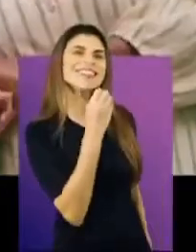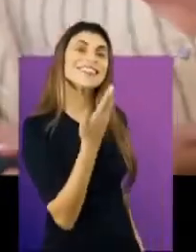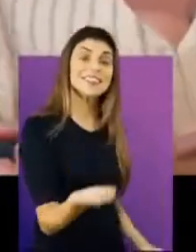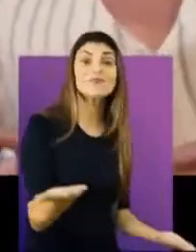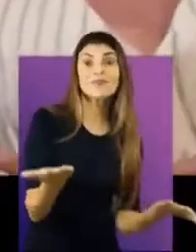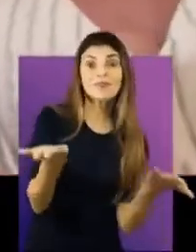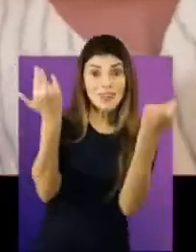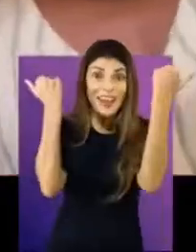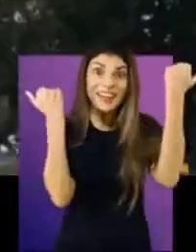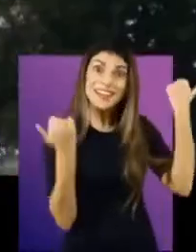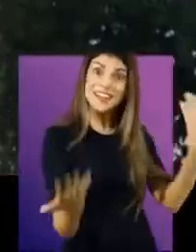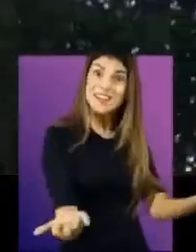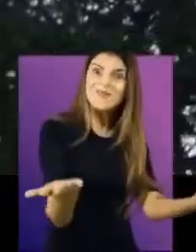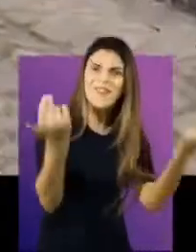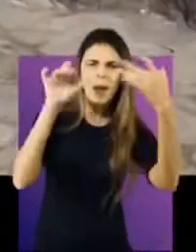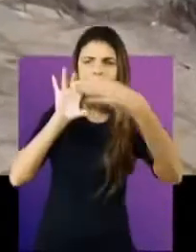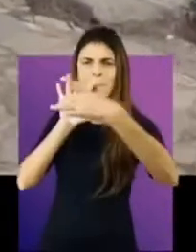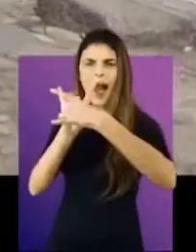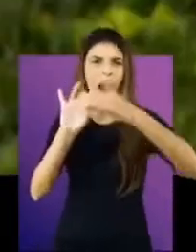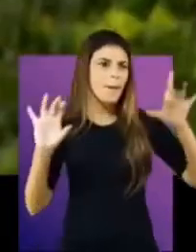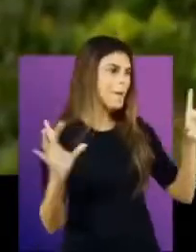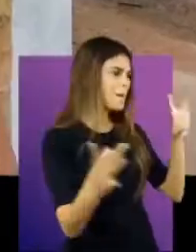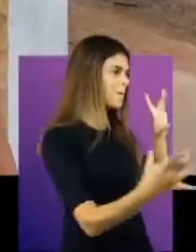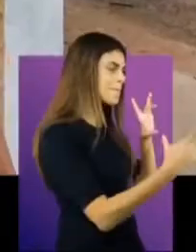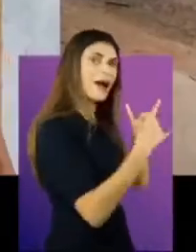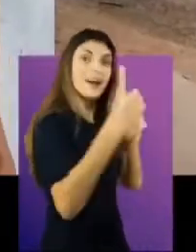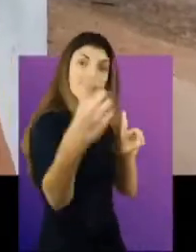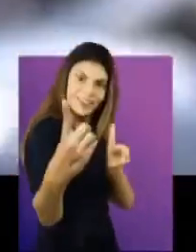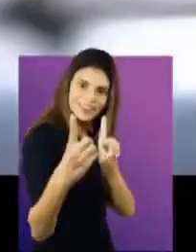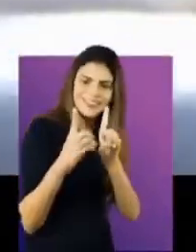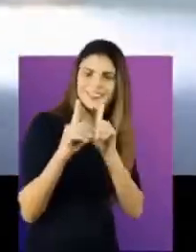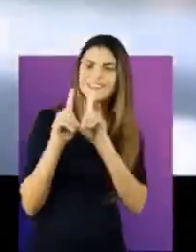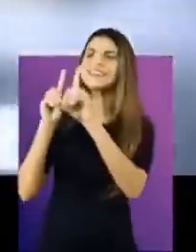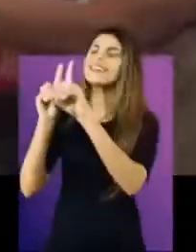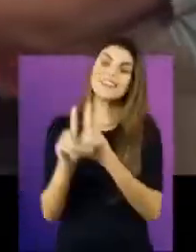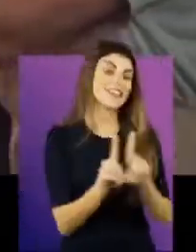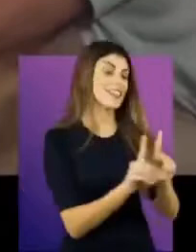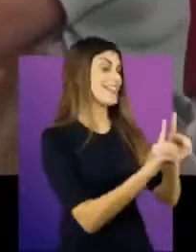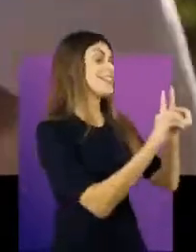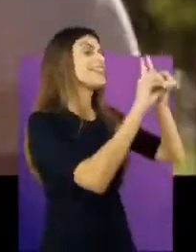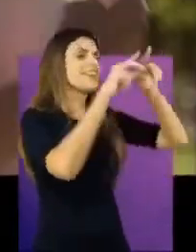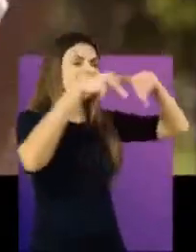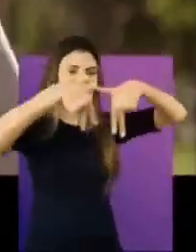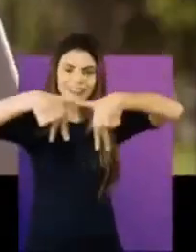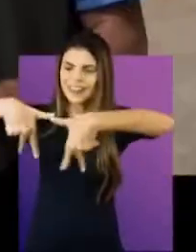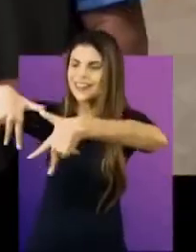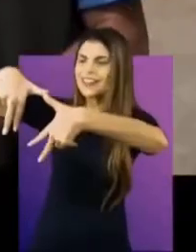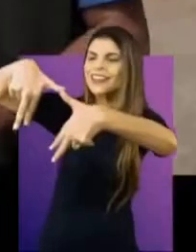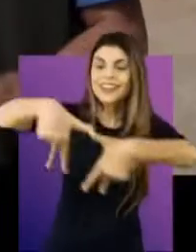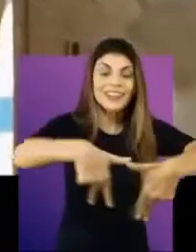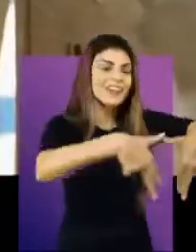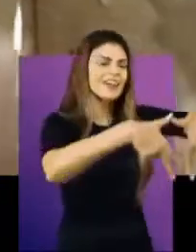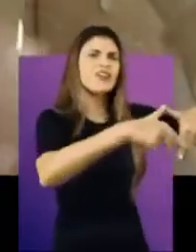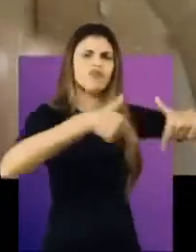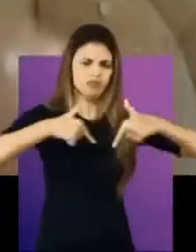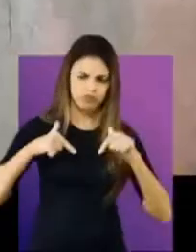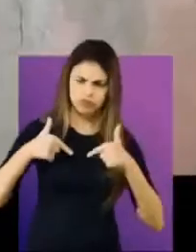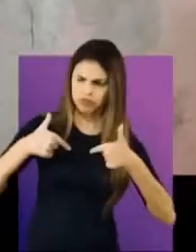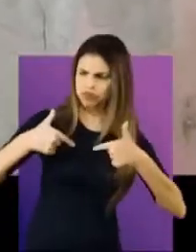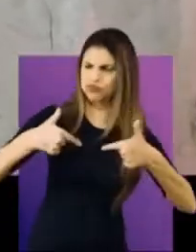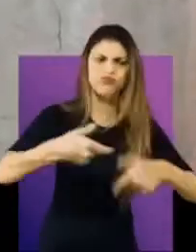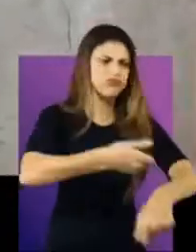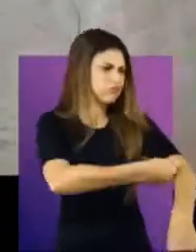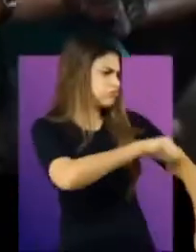Rio, vamos lá É pra essa corrente que eu vim te chamar É pra seguir em frente, é pra gente